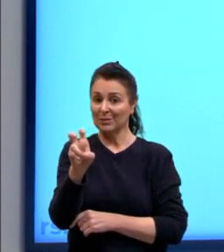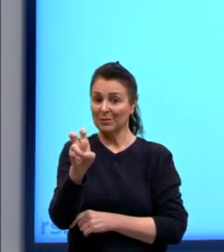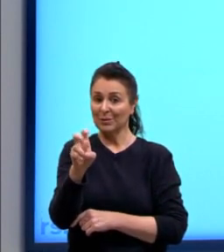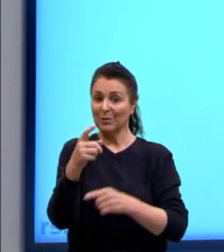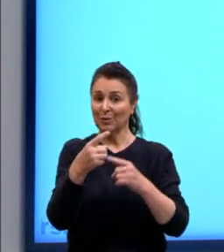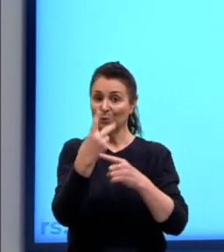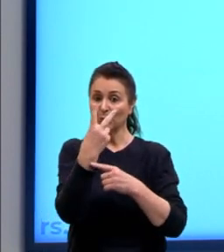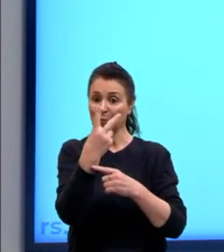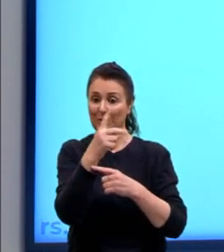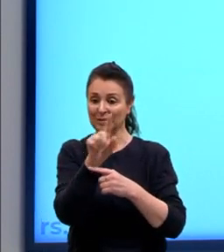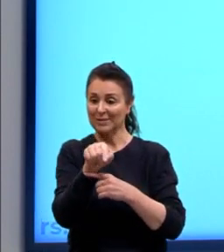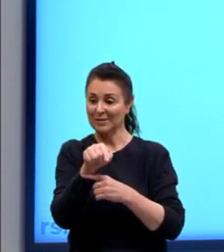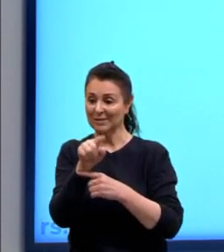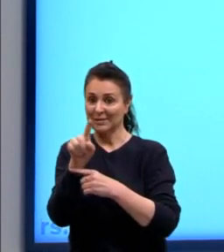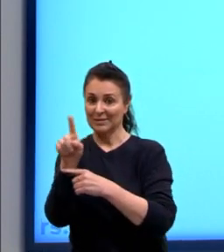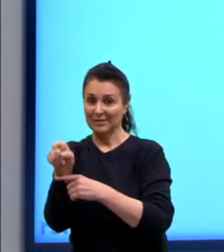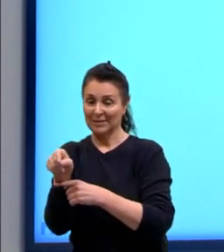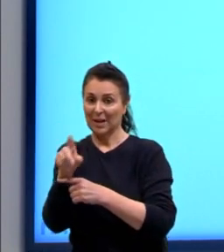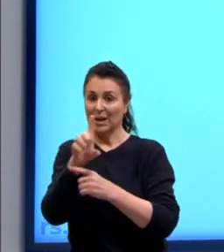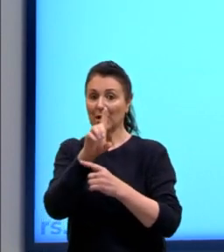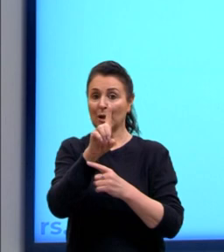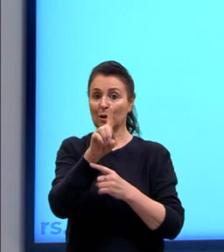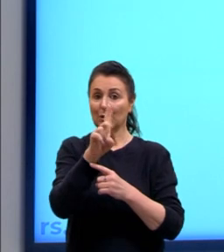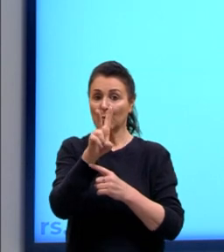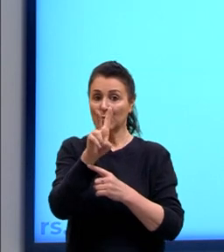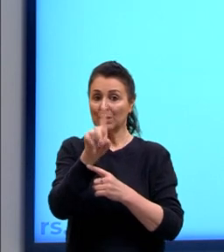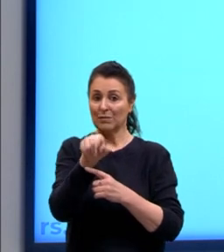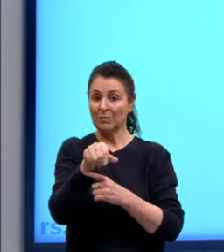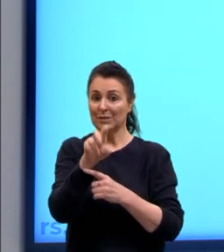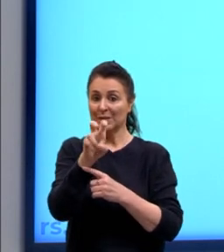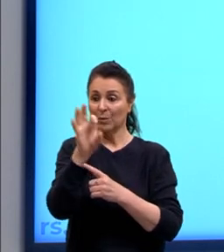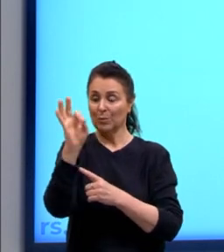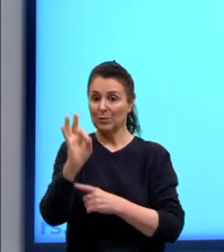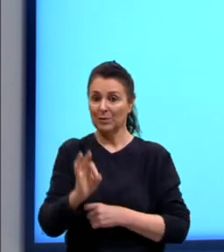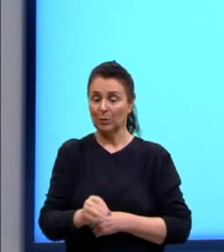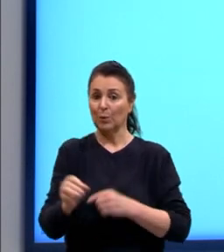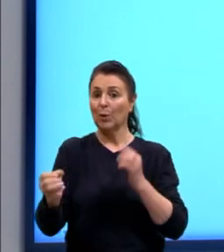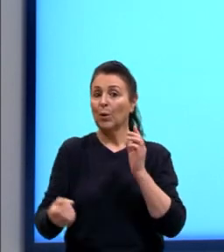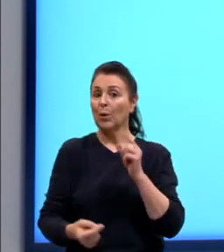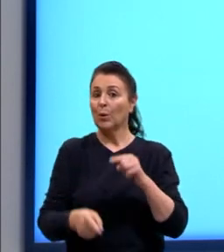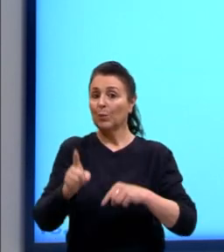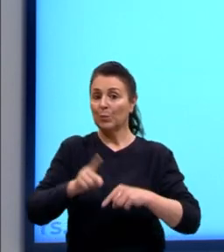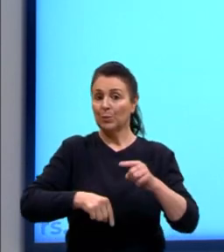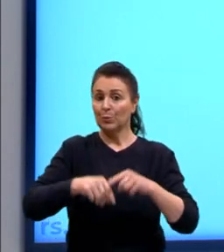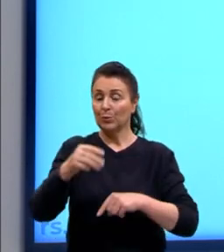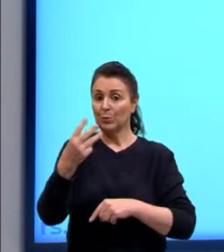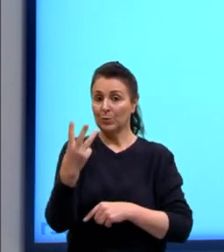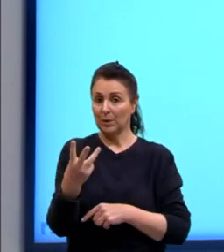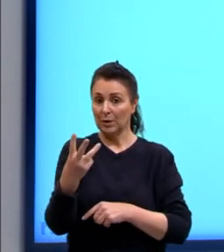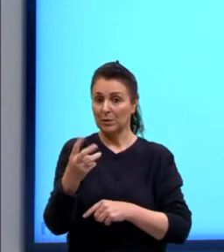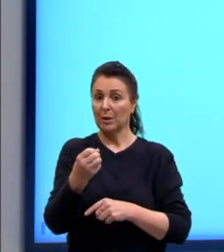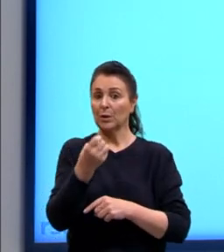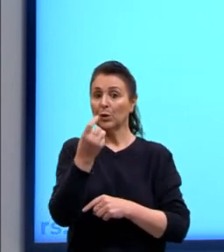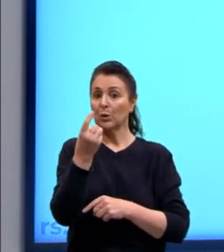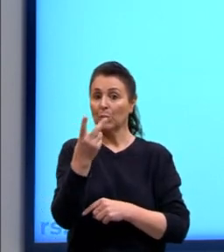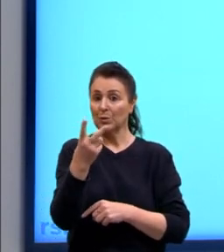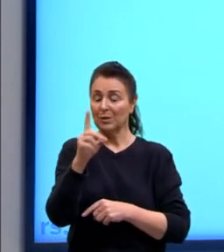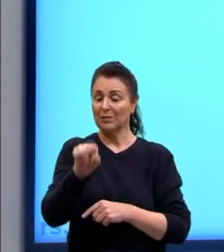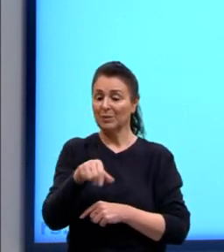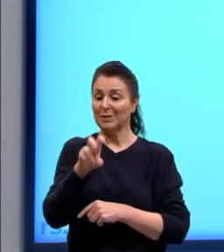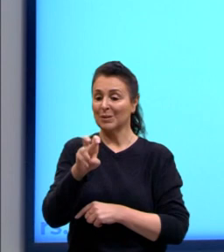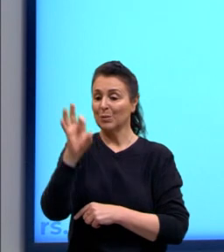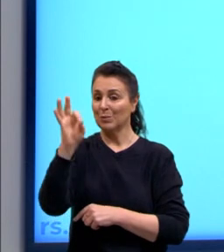,5%. Produto 3 teve 12,5% de aumento nas